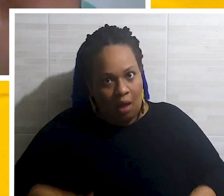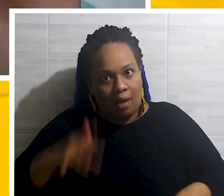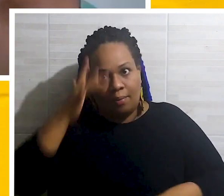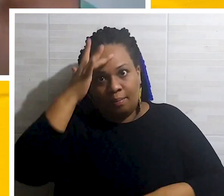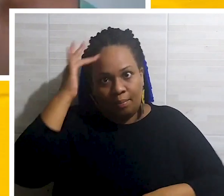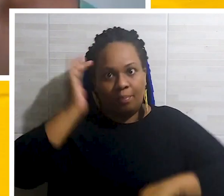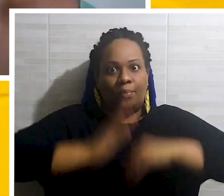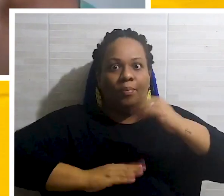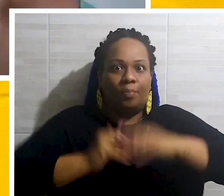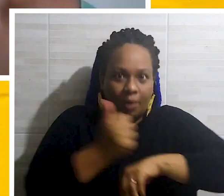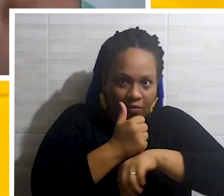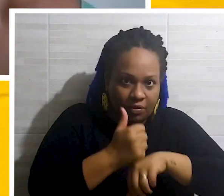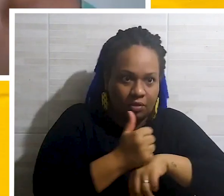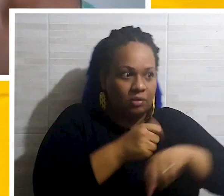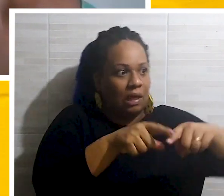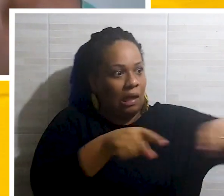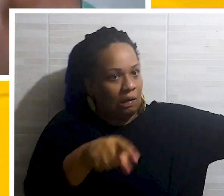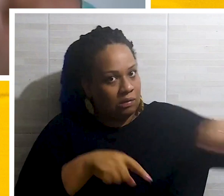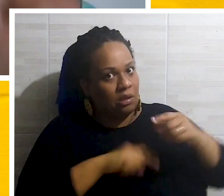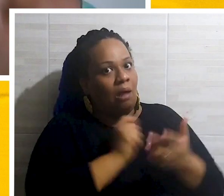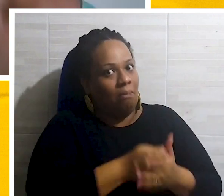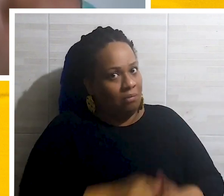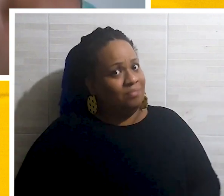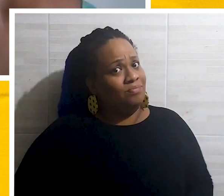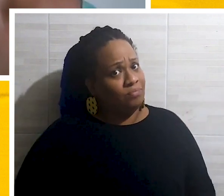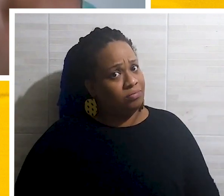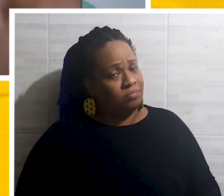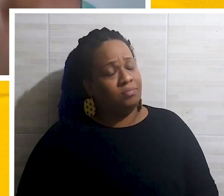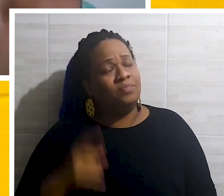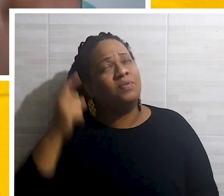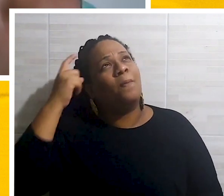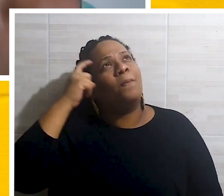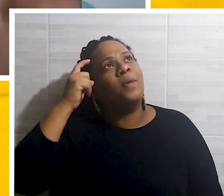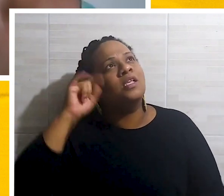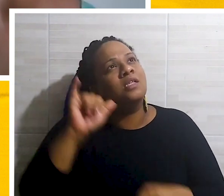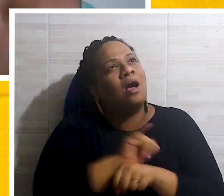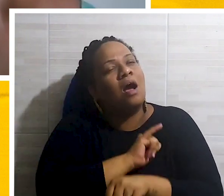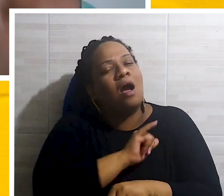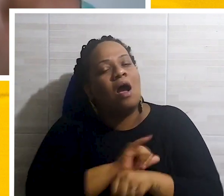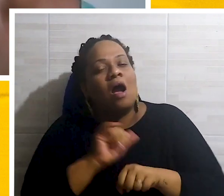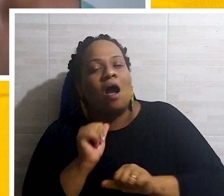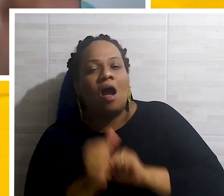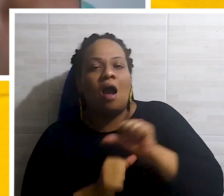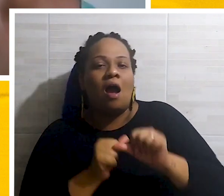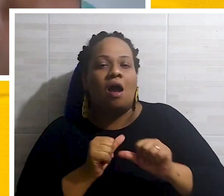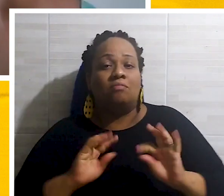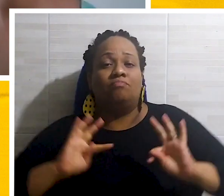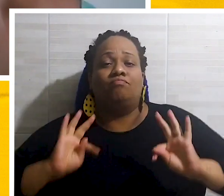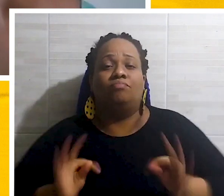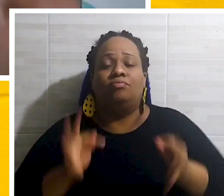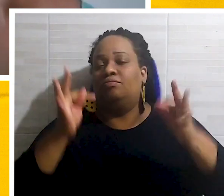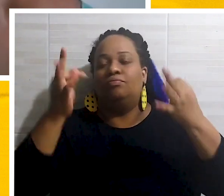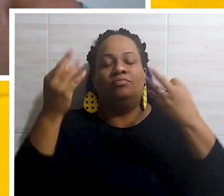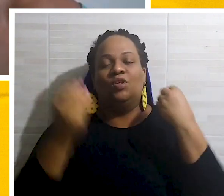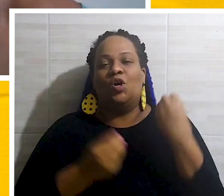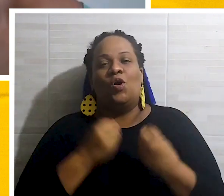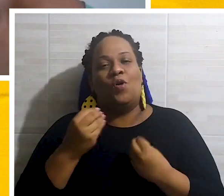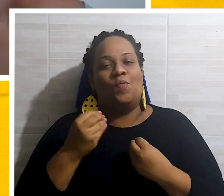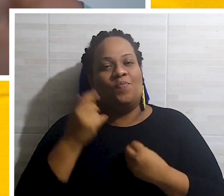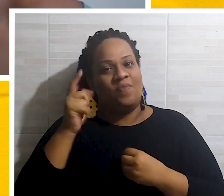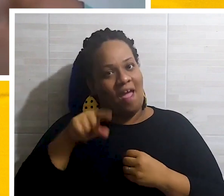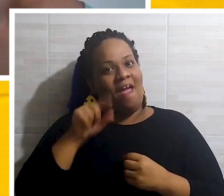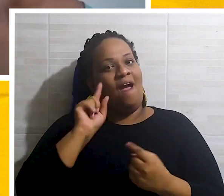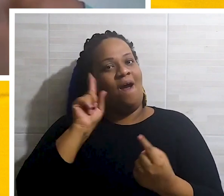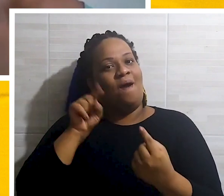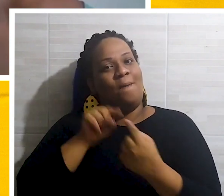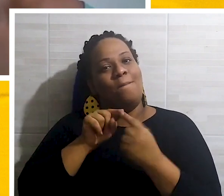pessoal, não ter mais um profissional para poder atender, não é uma coisa muito simples. A gente pensou em como automatizar esse processo. Então a